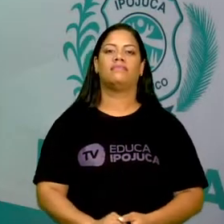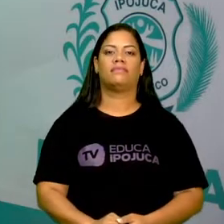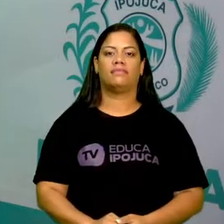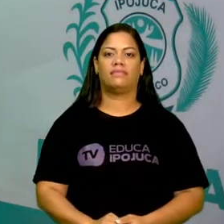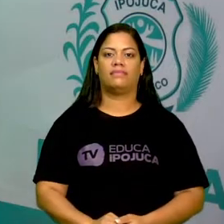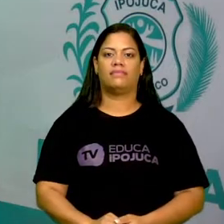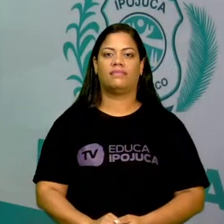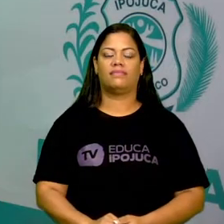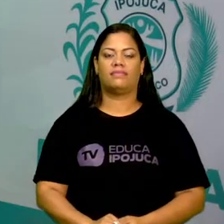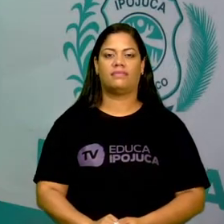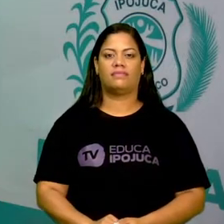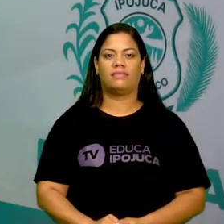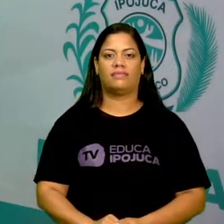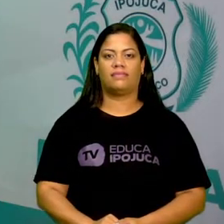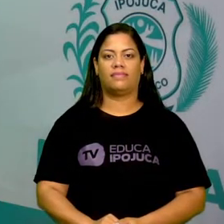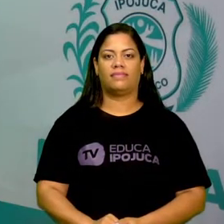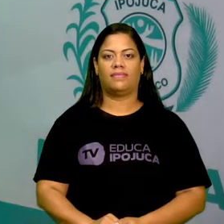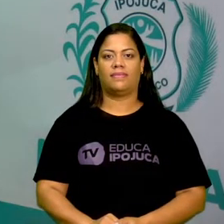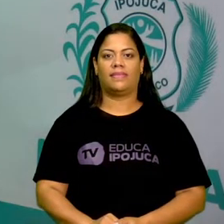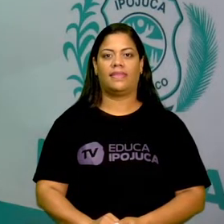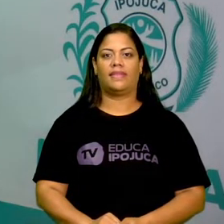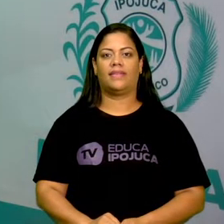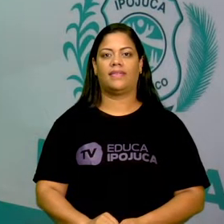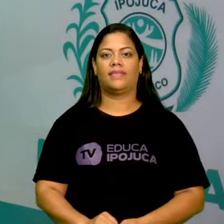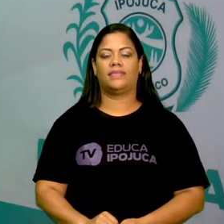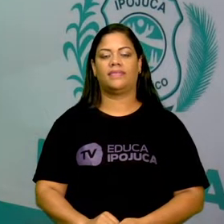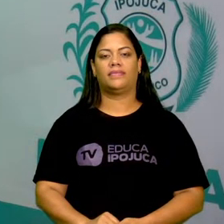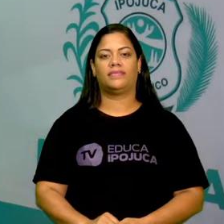da Paula. Então vamos lá.